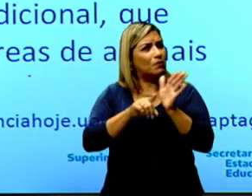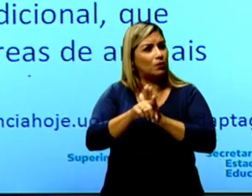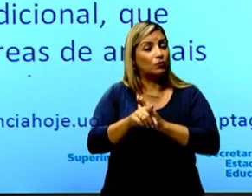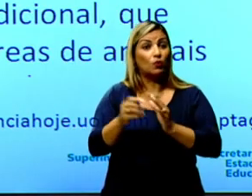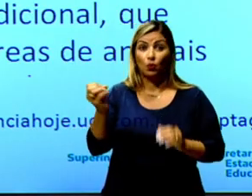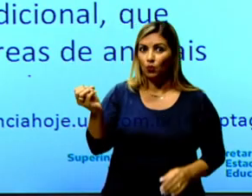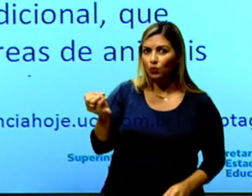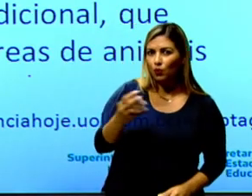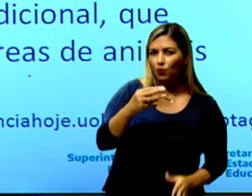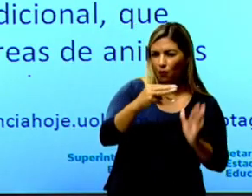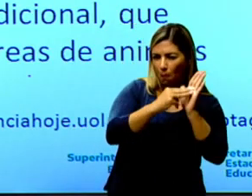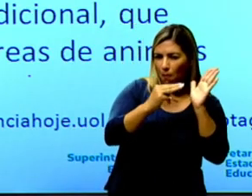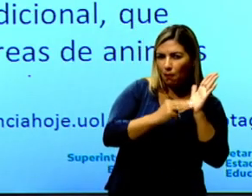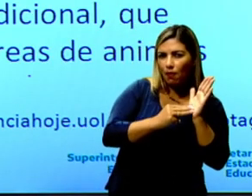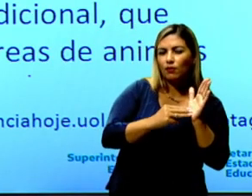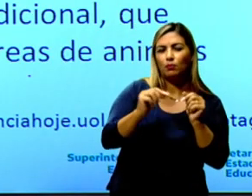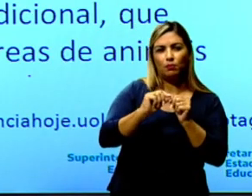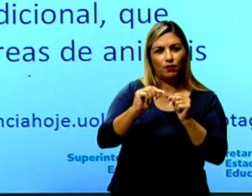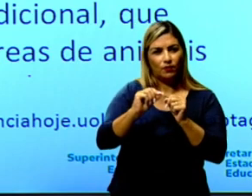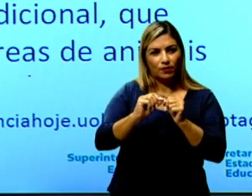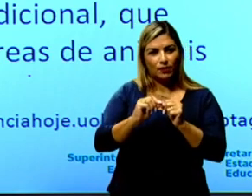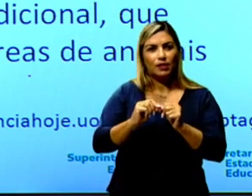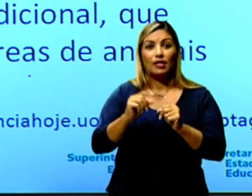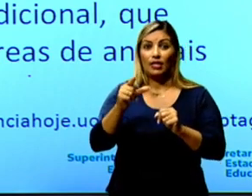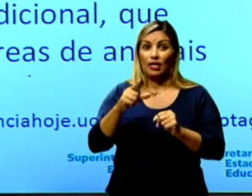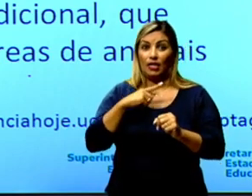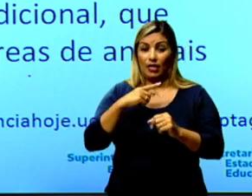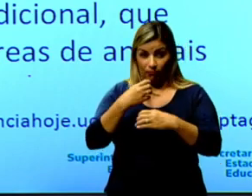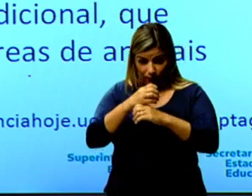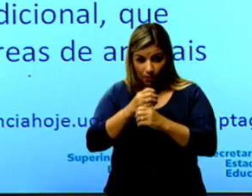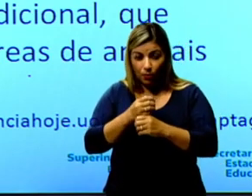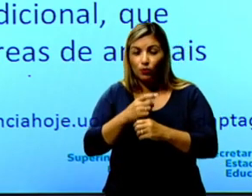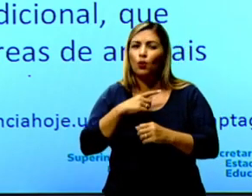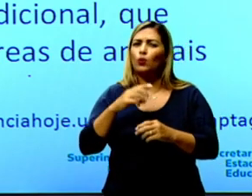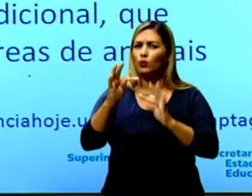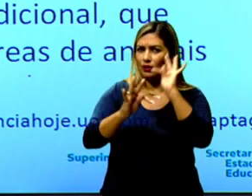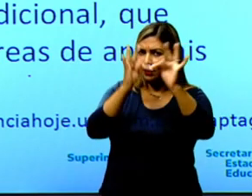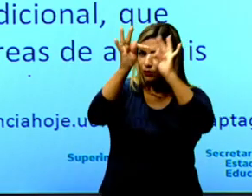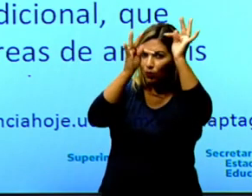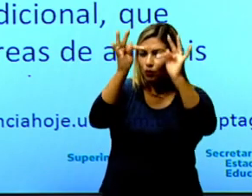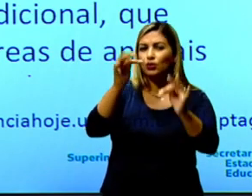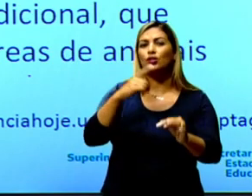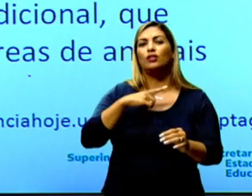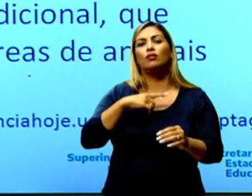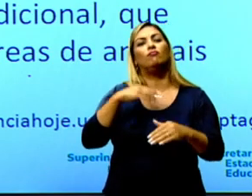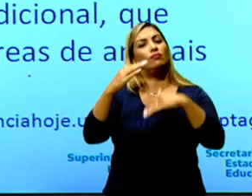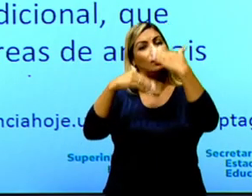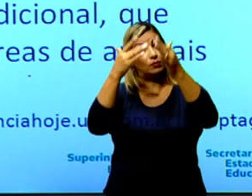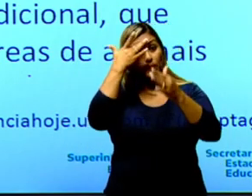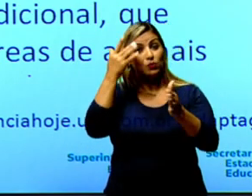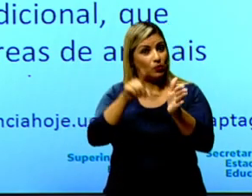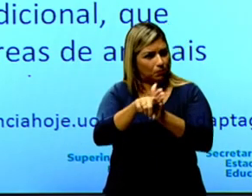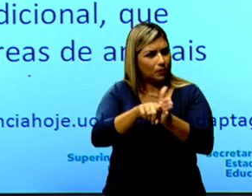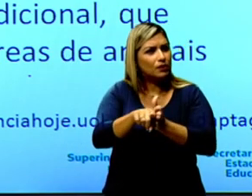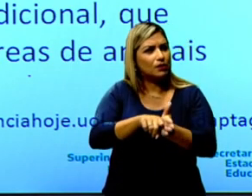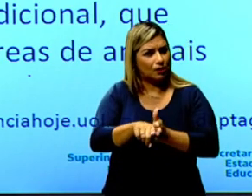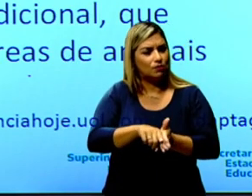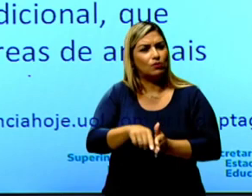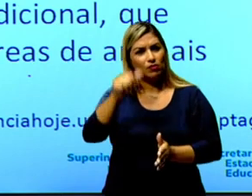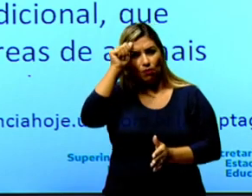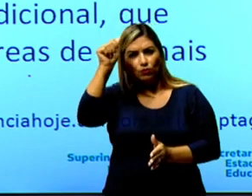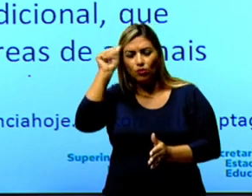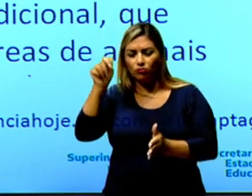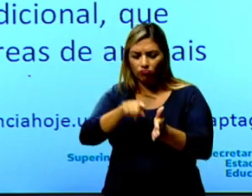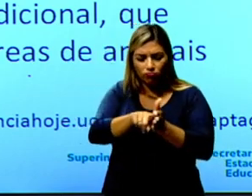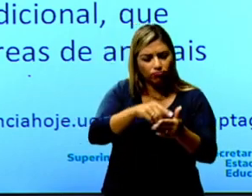produzir insulina artificial que utiliza tecnologia de DNA recombinante foi desenvolvido por pesquisadores do Departamento